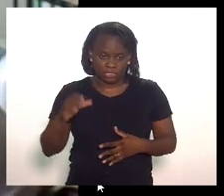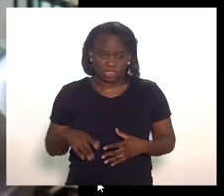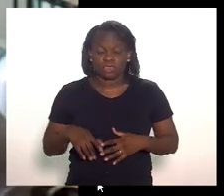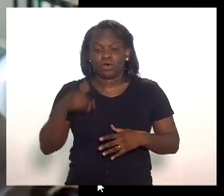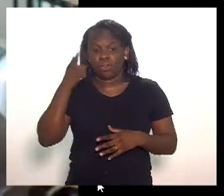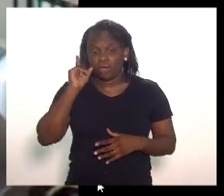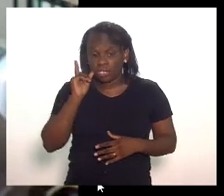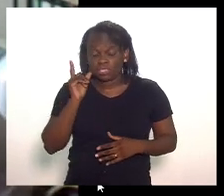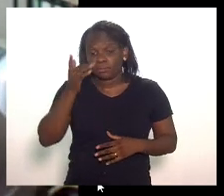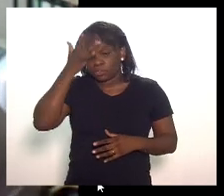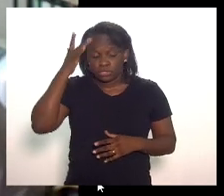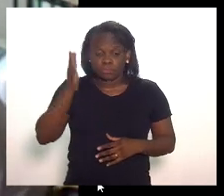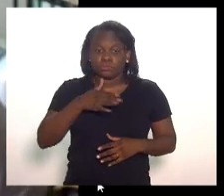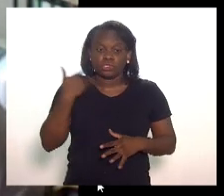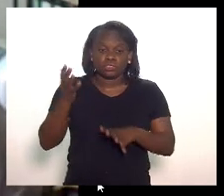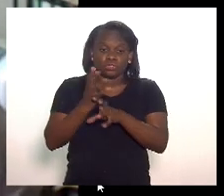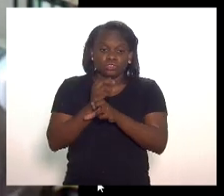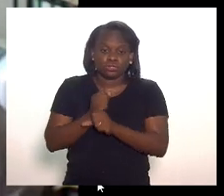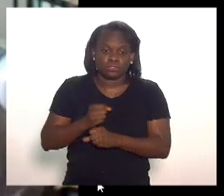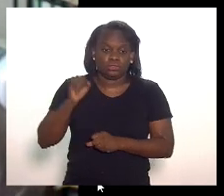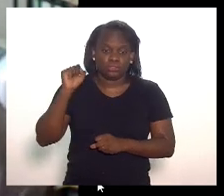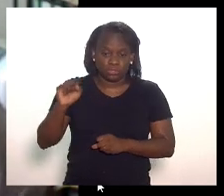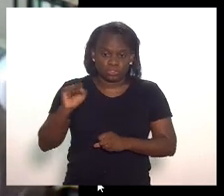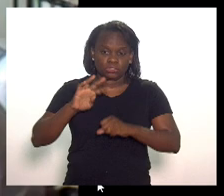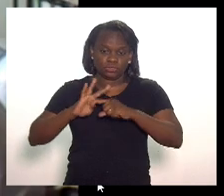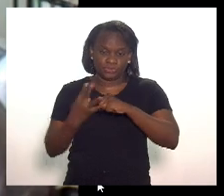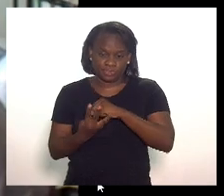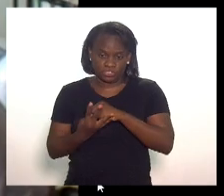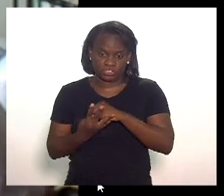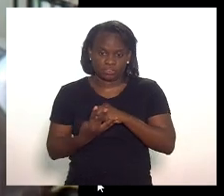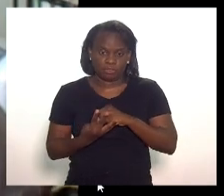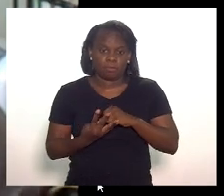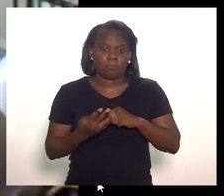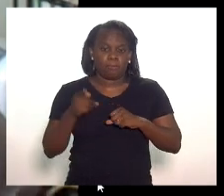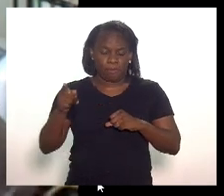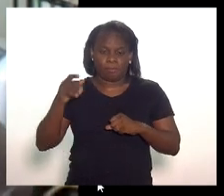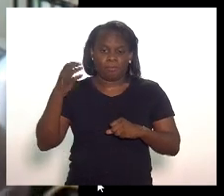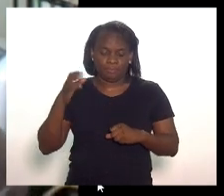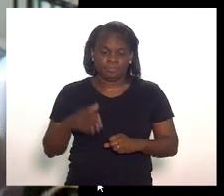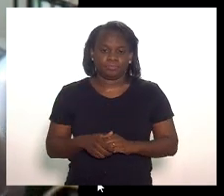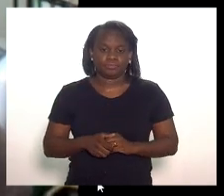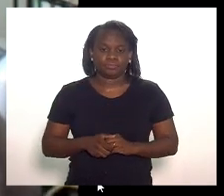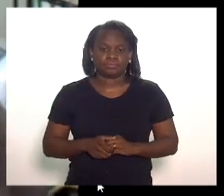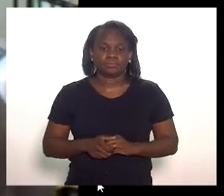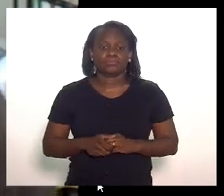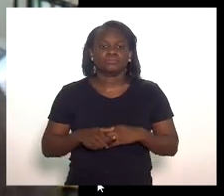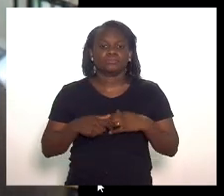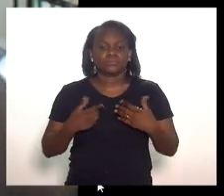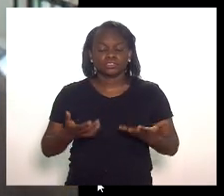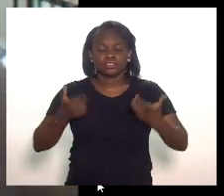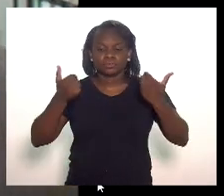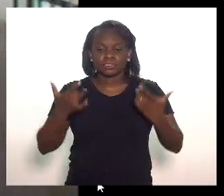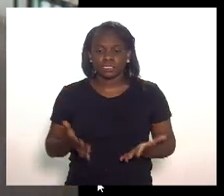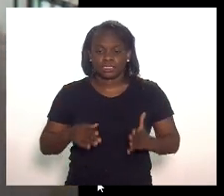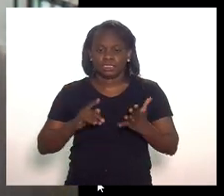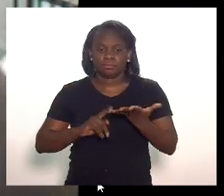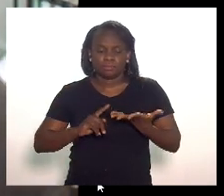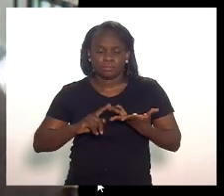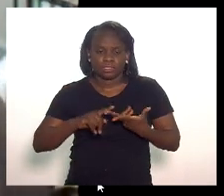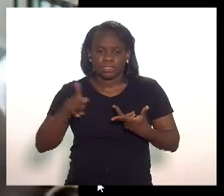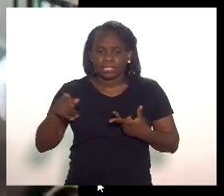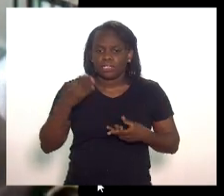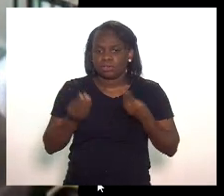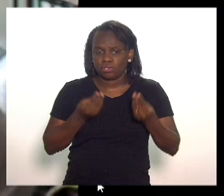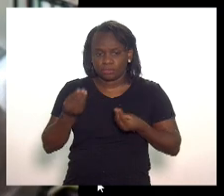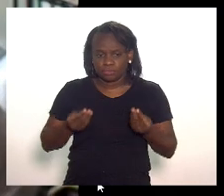ontem morreram oito pessoas de covid-19 na cidade de Niterói que discutir as medidas que estão sendo tomadas